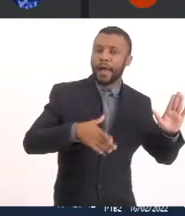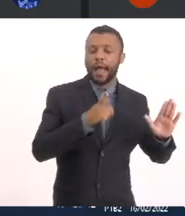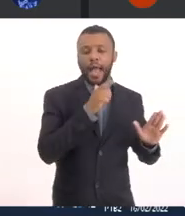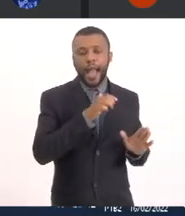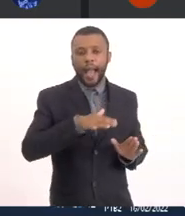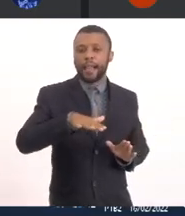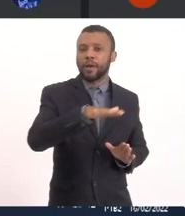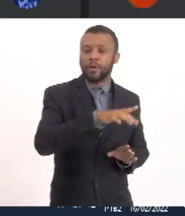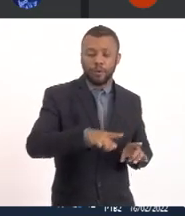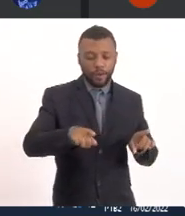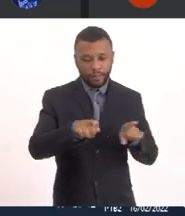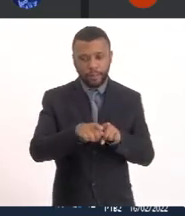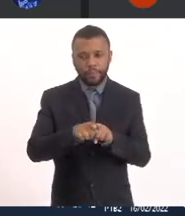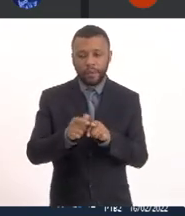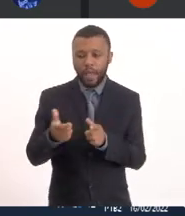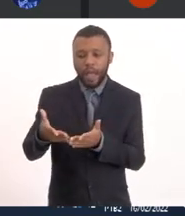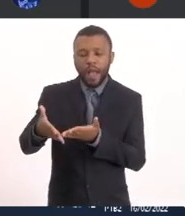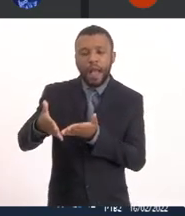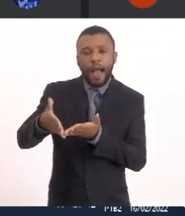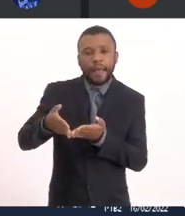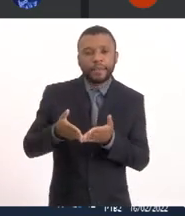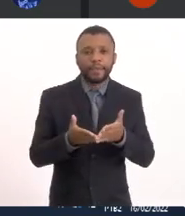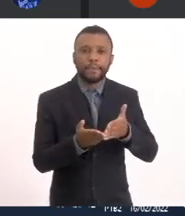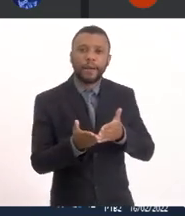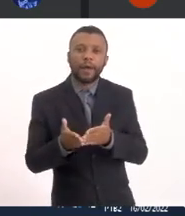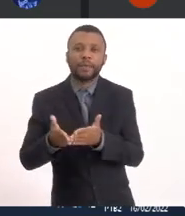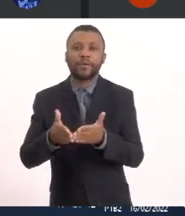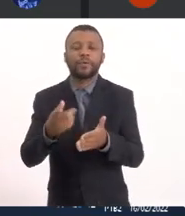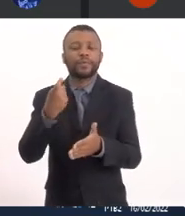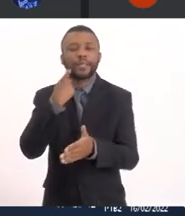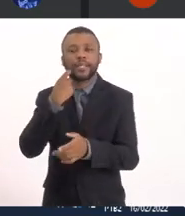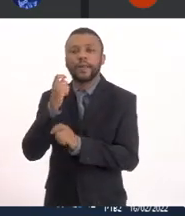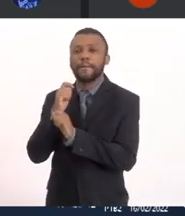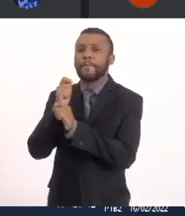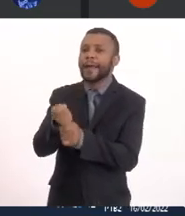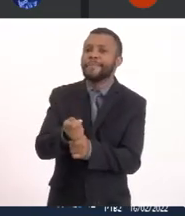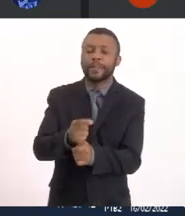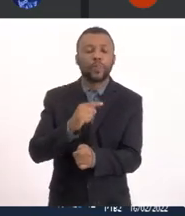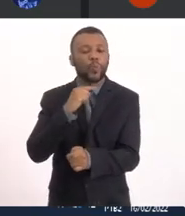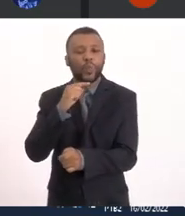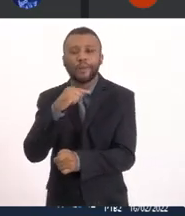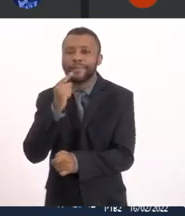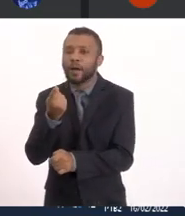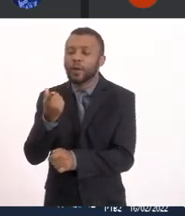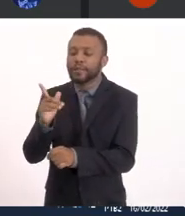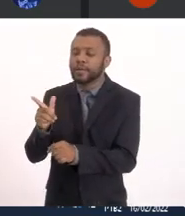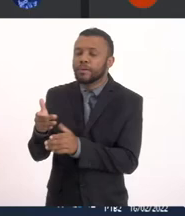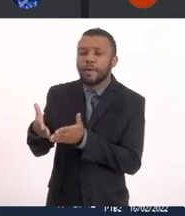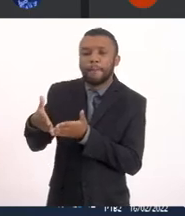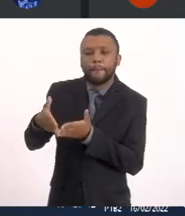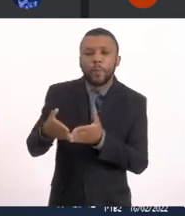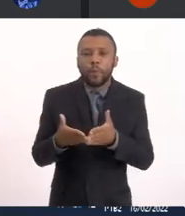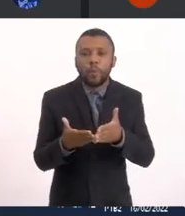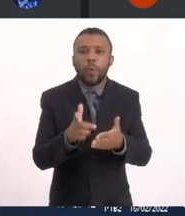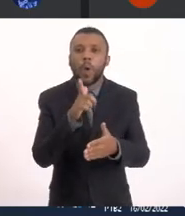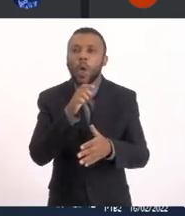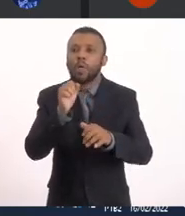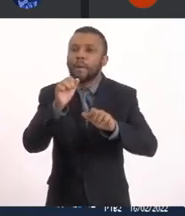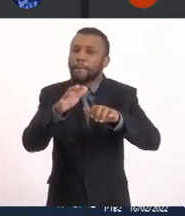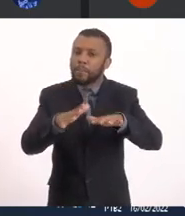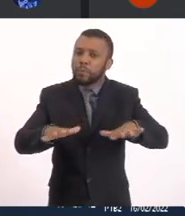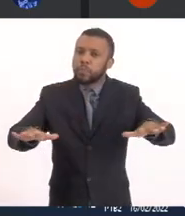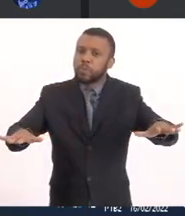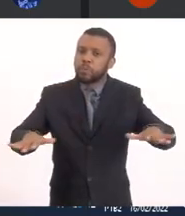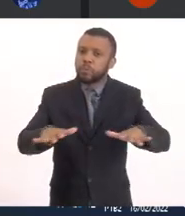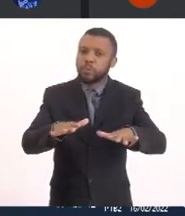Da pesca Não conseguiriam Não estavam conseguindo Mais adentrar O mar Uma vez Que o mole Sofreu